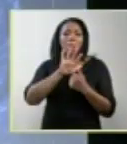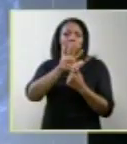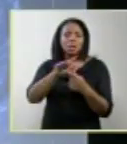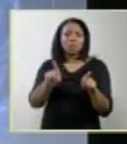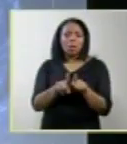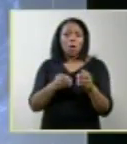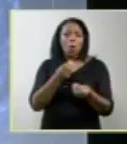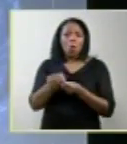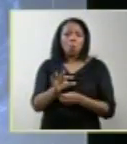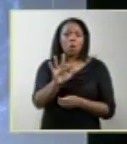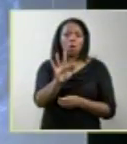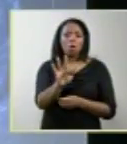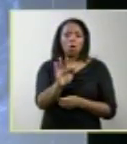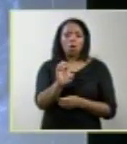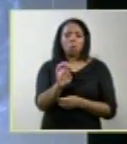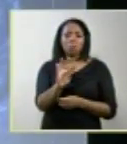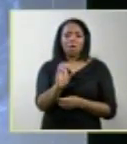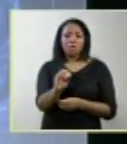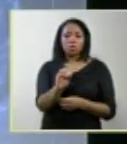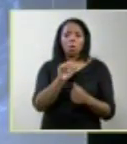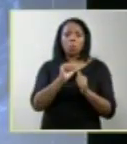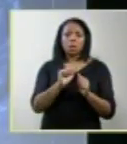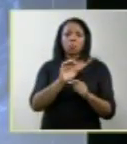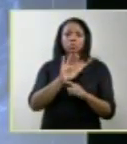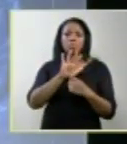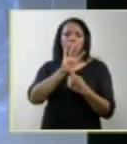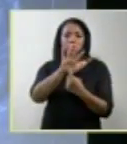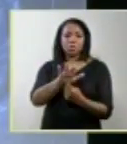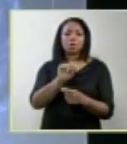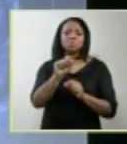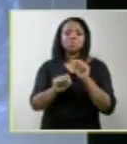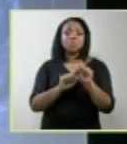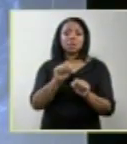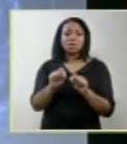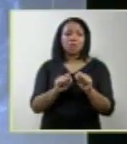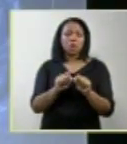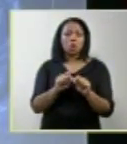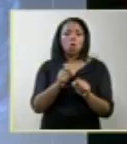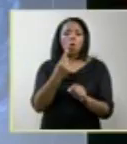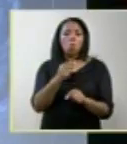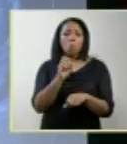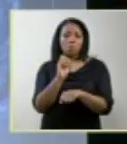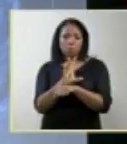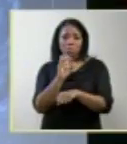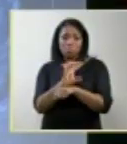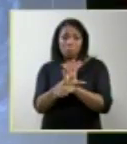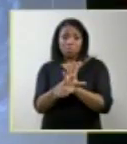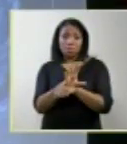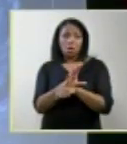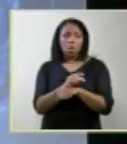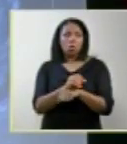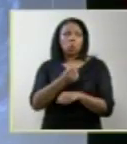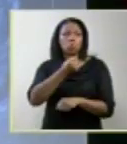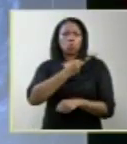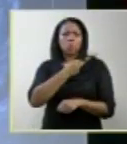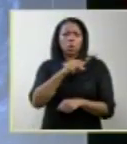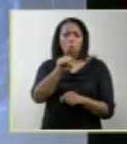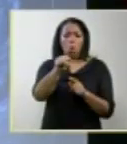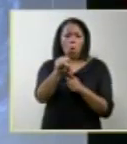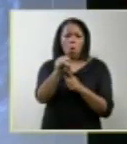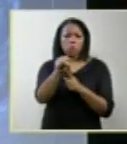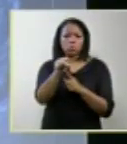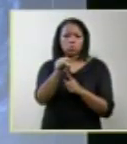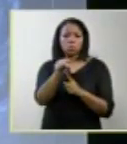nesse dispositivo, vou tentar mostrar aqui, uma imagem em formato de um número 8 na região